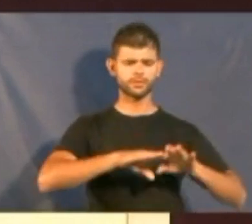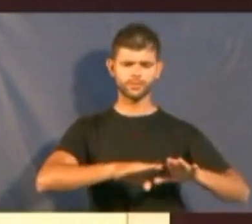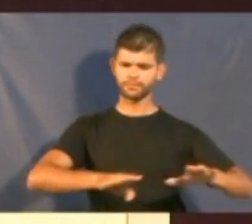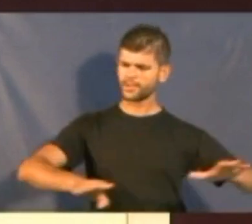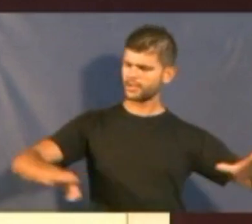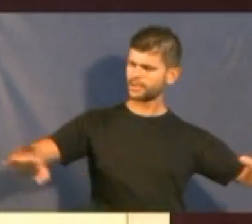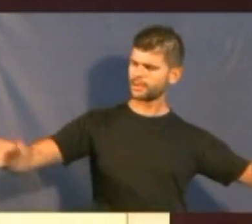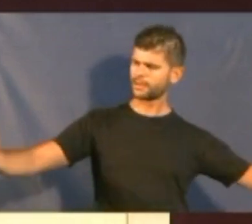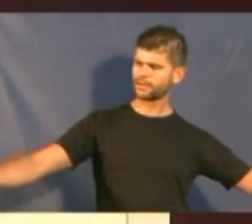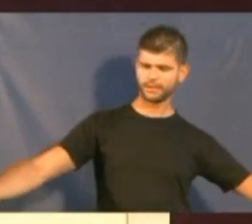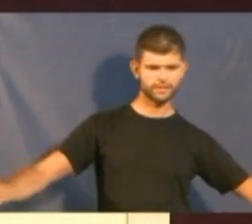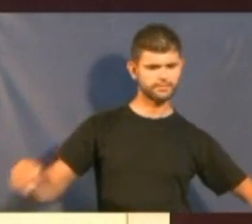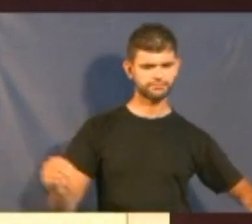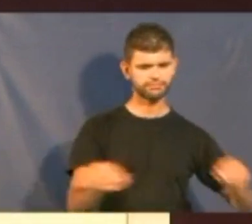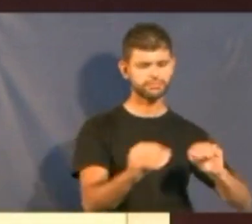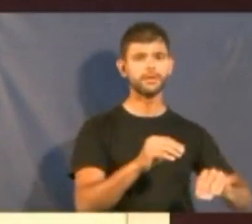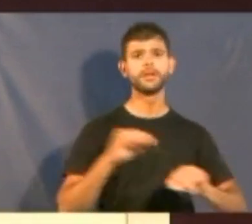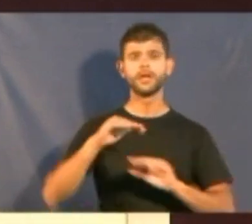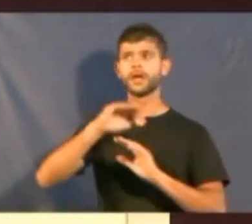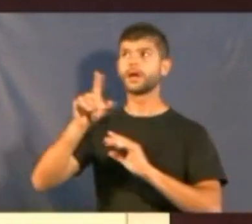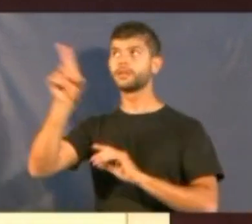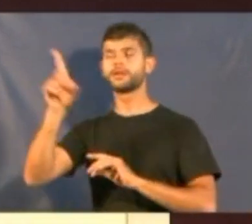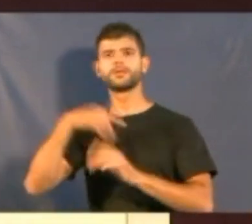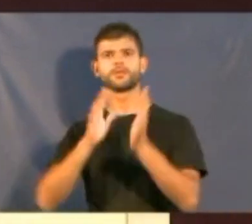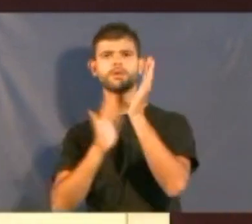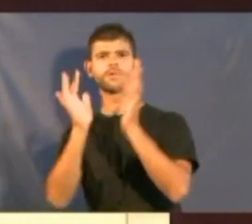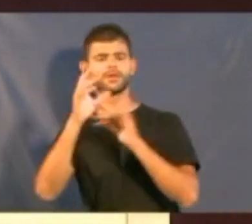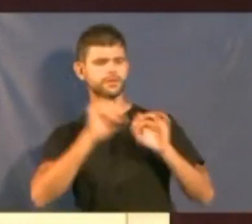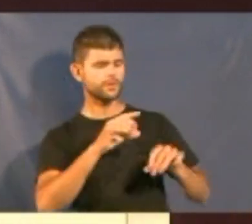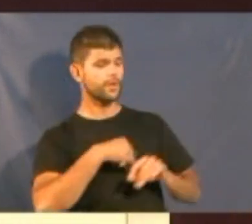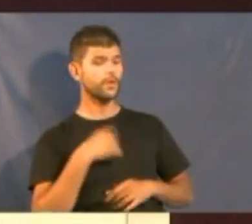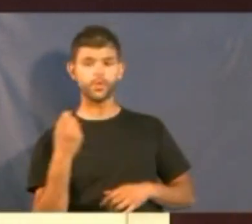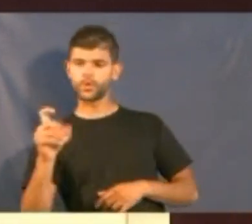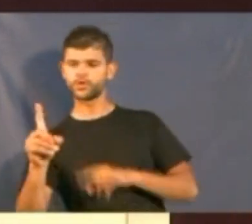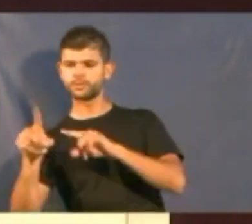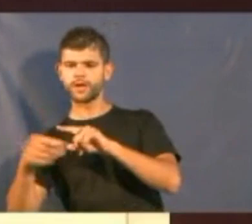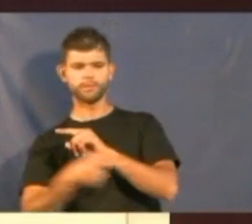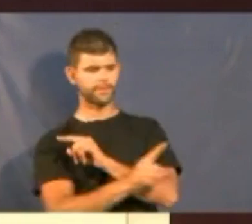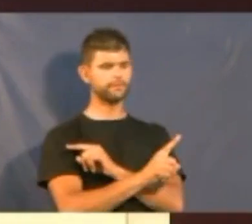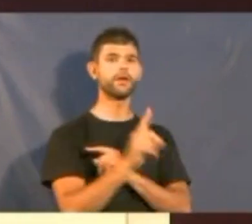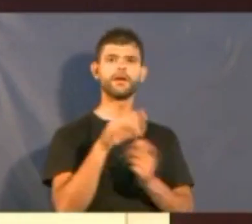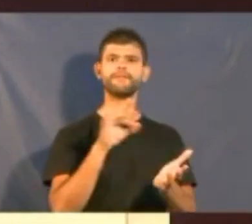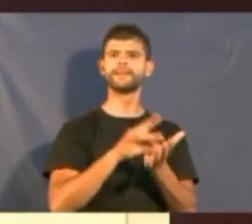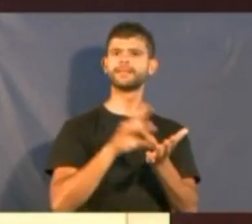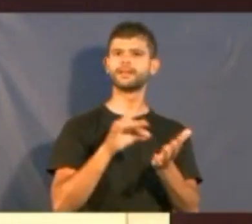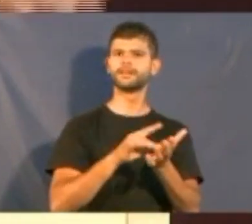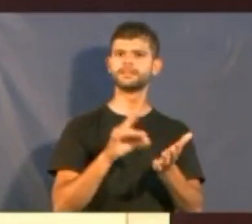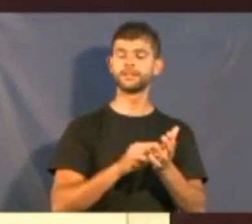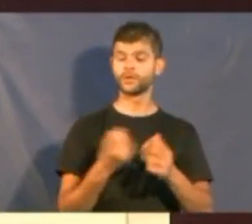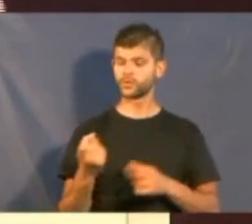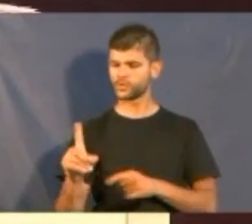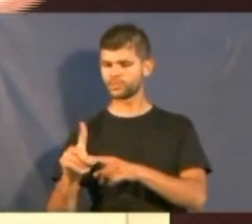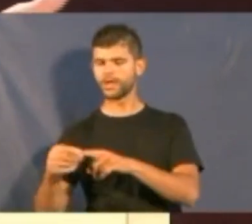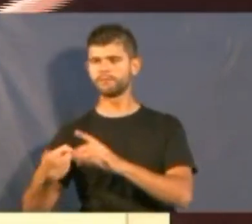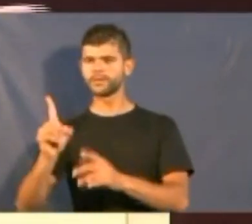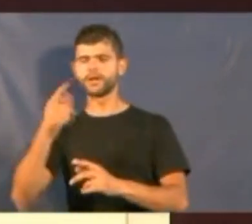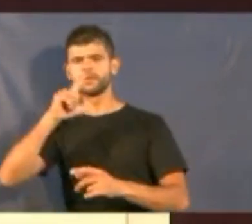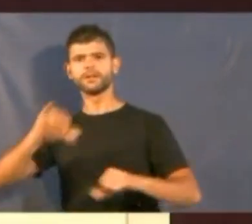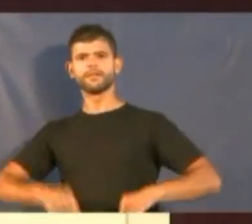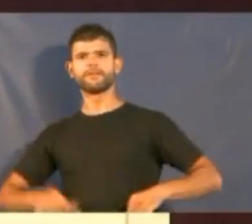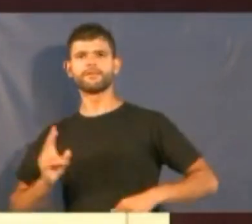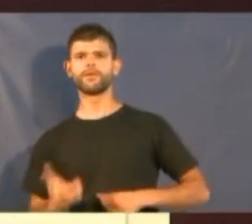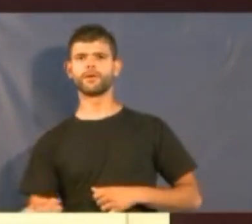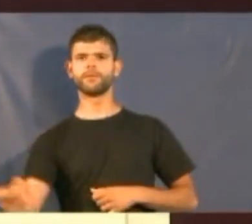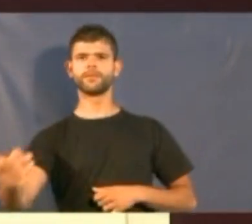ensinamento de Cristo que os últimos são os primeiros, é verdade. Os últimos são os primeiros a passar fome. Porque quem se serve